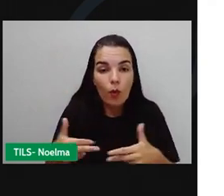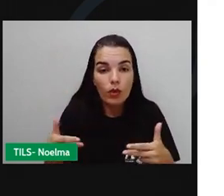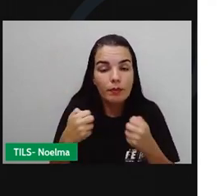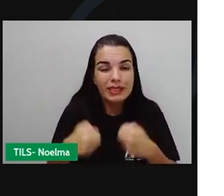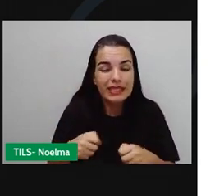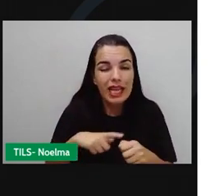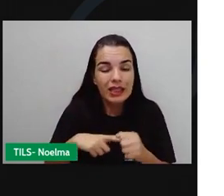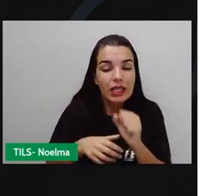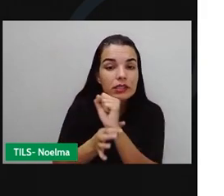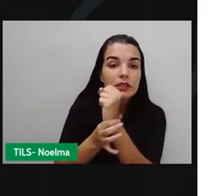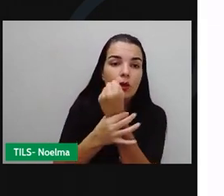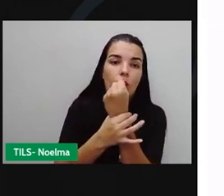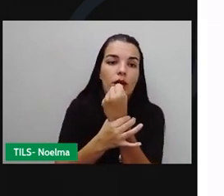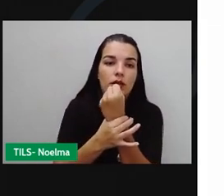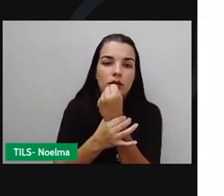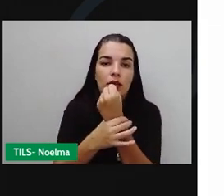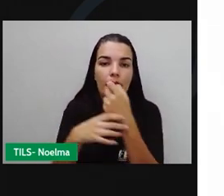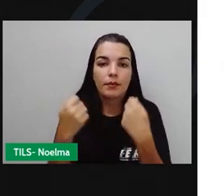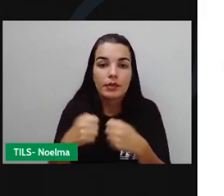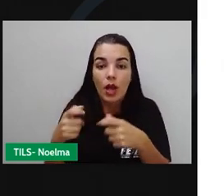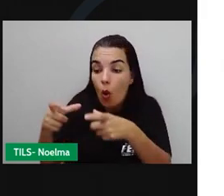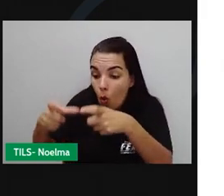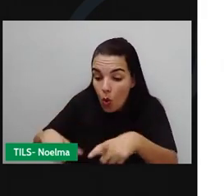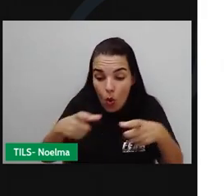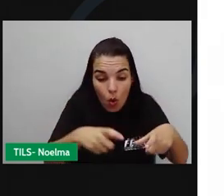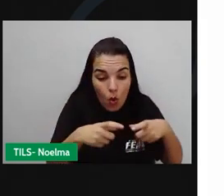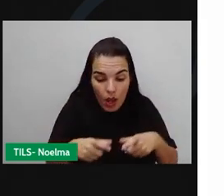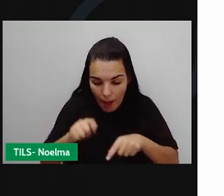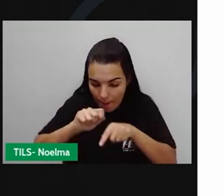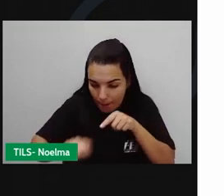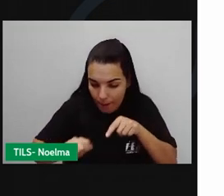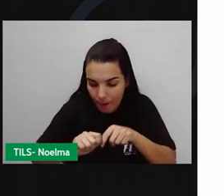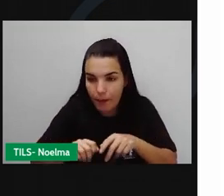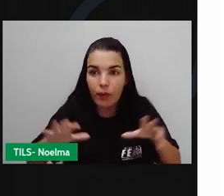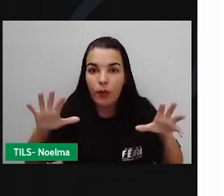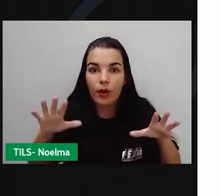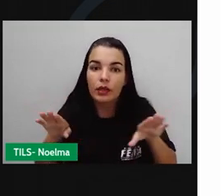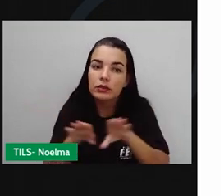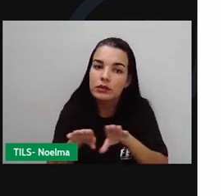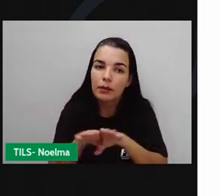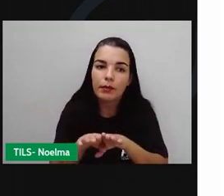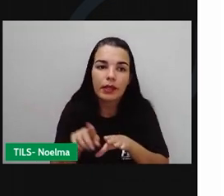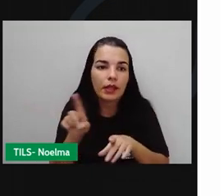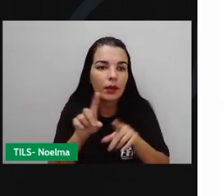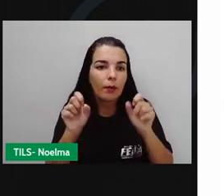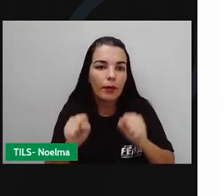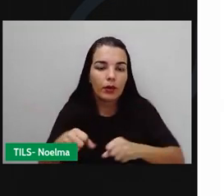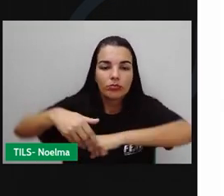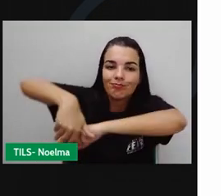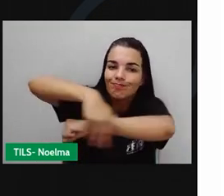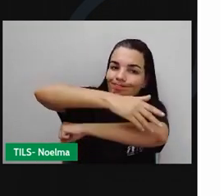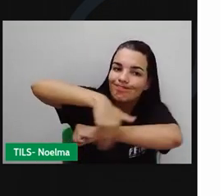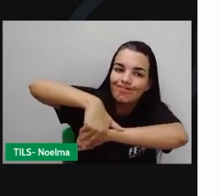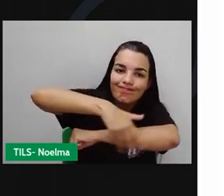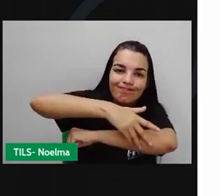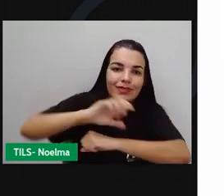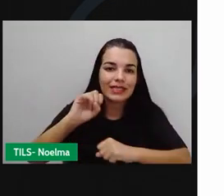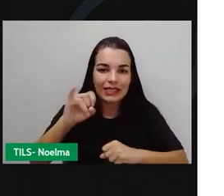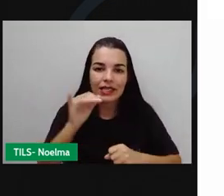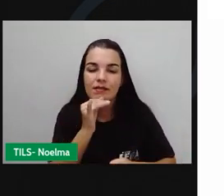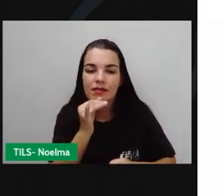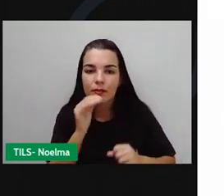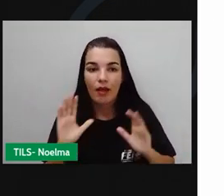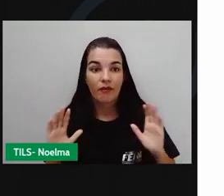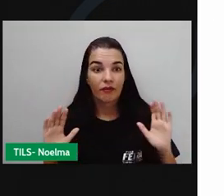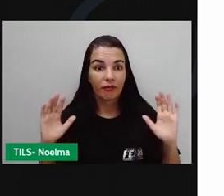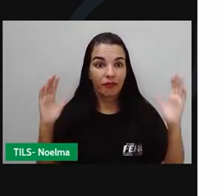os terrenos, os locais onde foram soltar. Não é permitido o uso de fogos de artifício em locais de reunião de público, ou seja, naquela festa. Então você